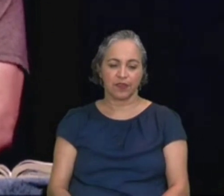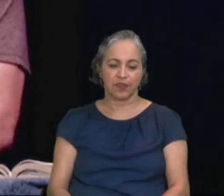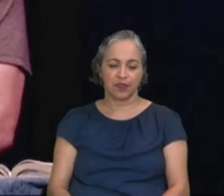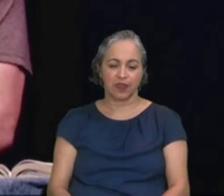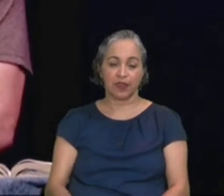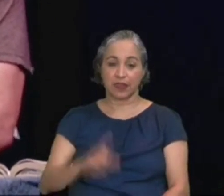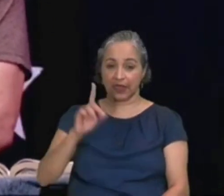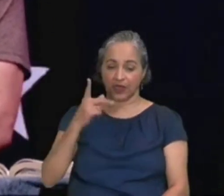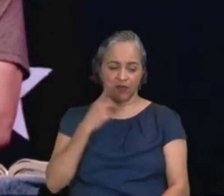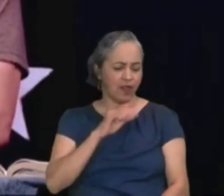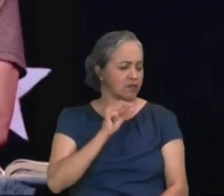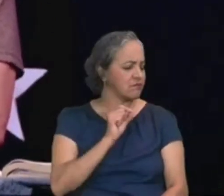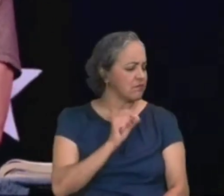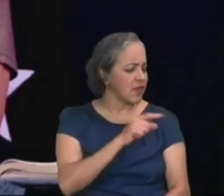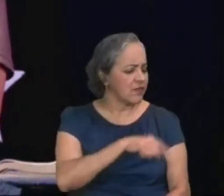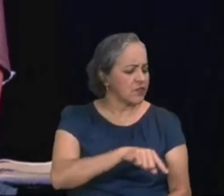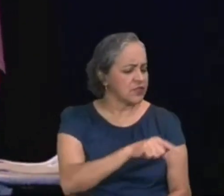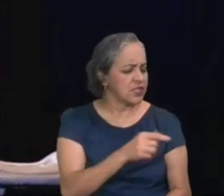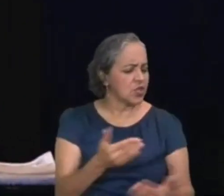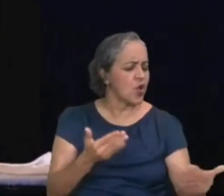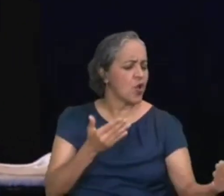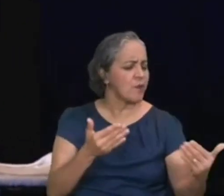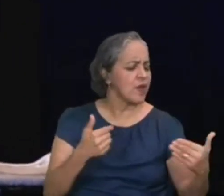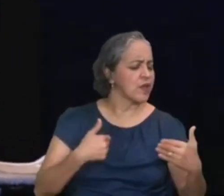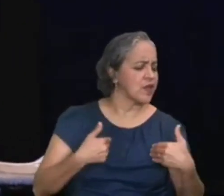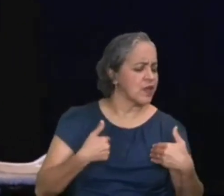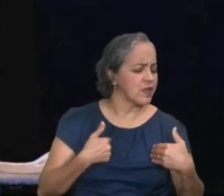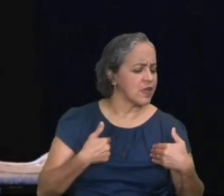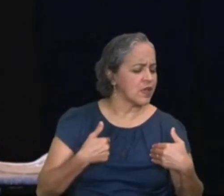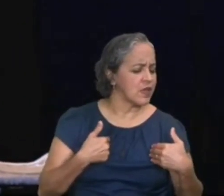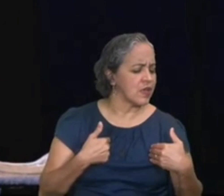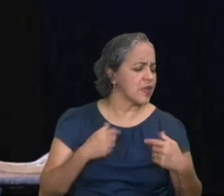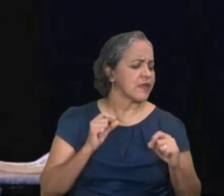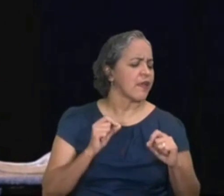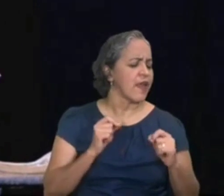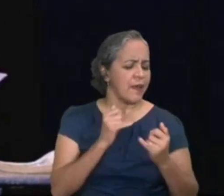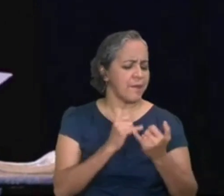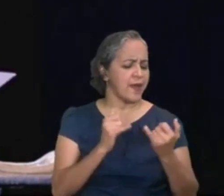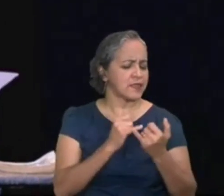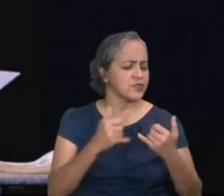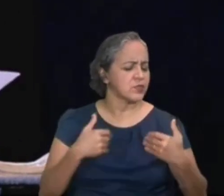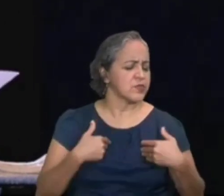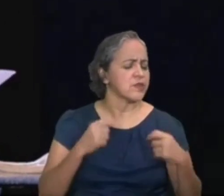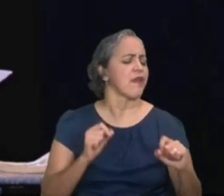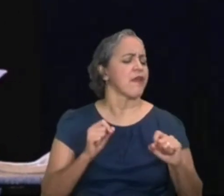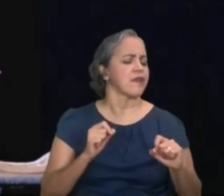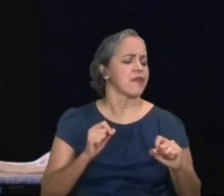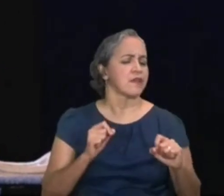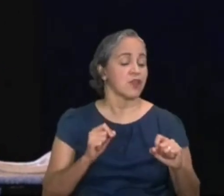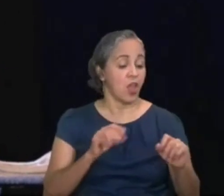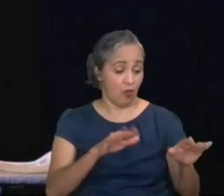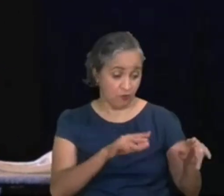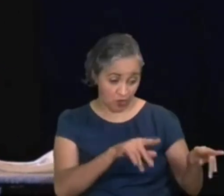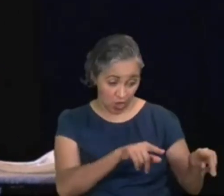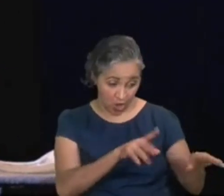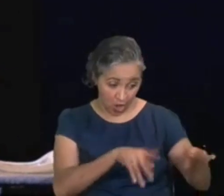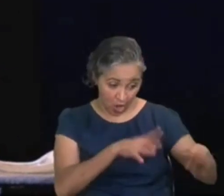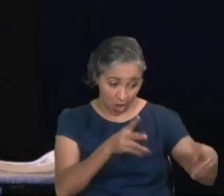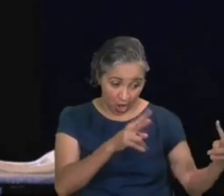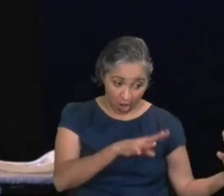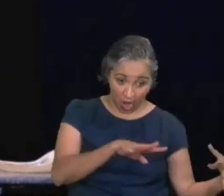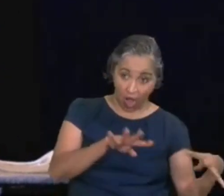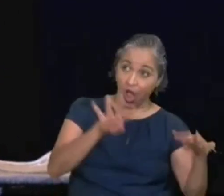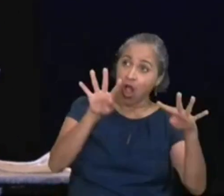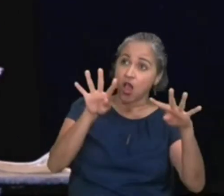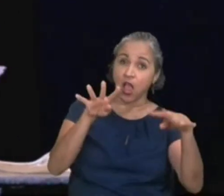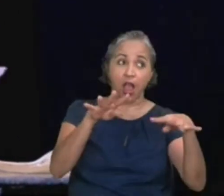compararão? Quem se assemelha a mim? Pergunta ao santo, ergam os olhos, e olhem para as alturas, quem